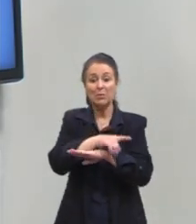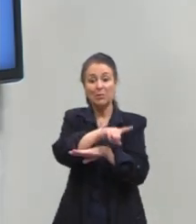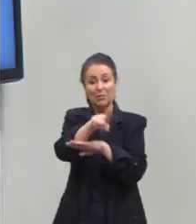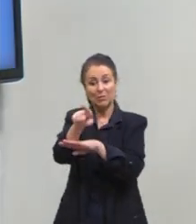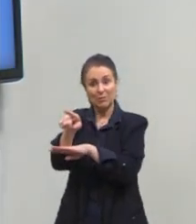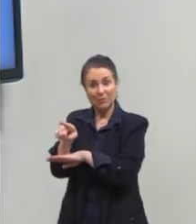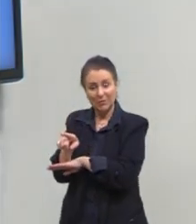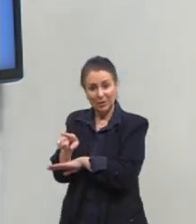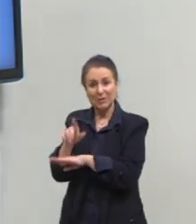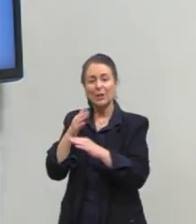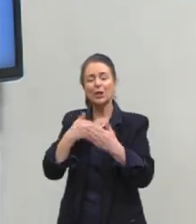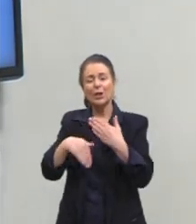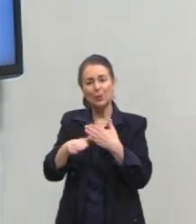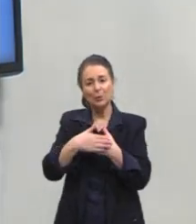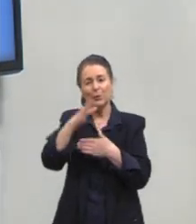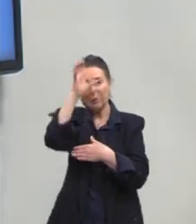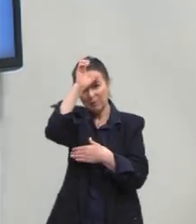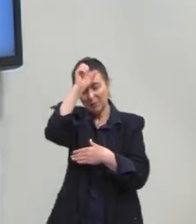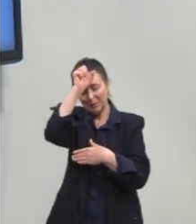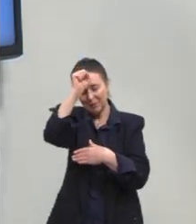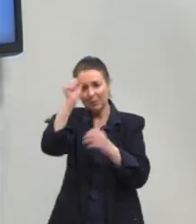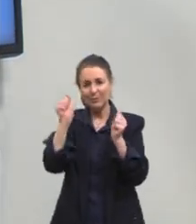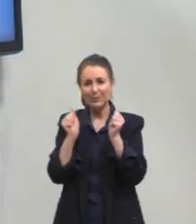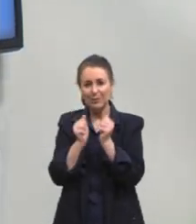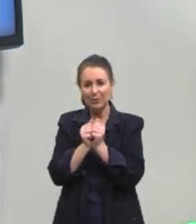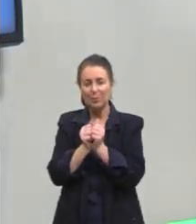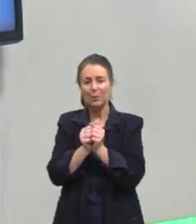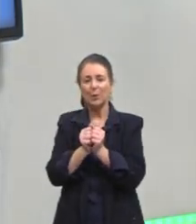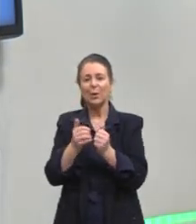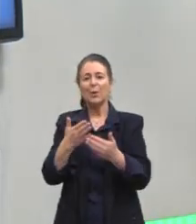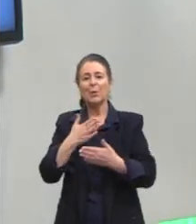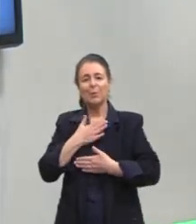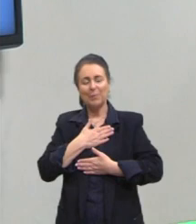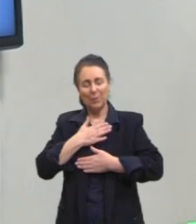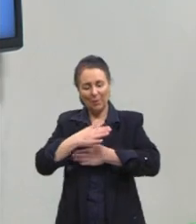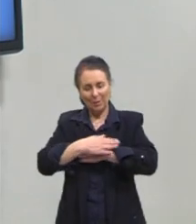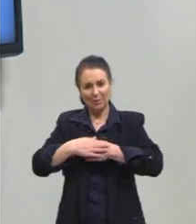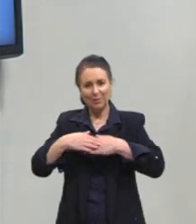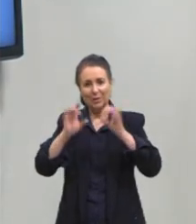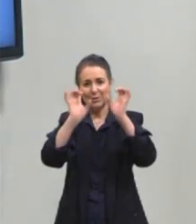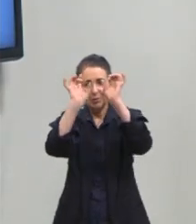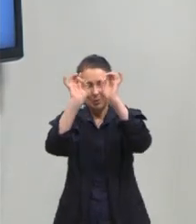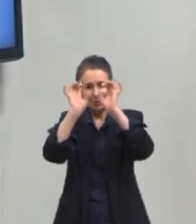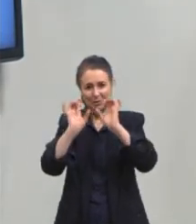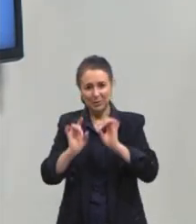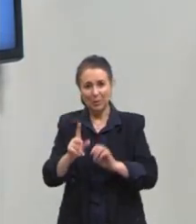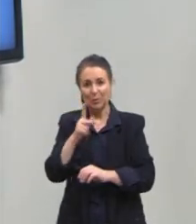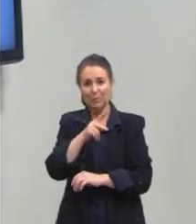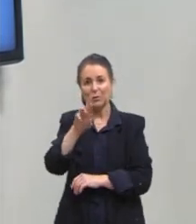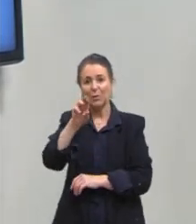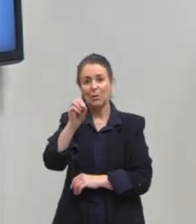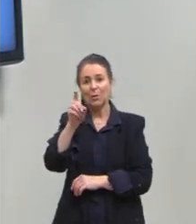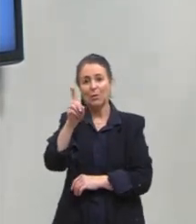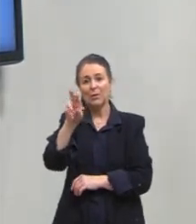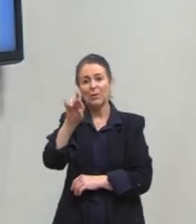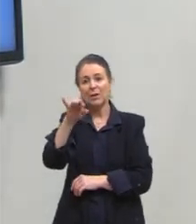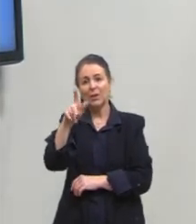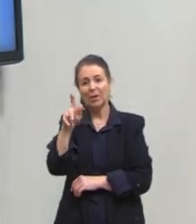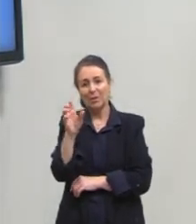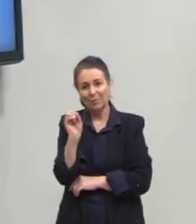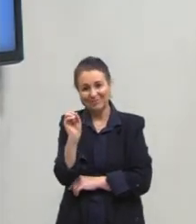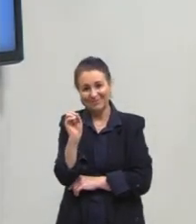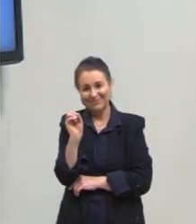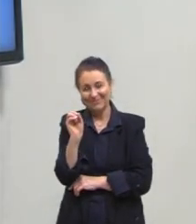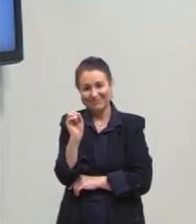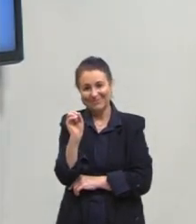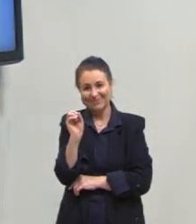vocês e tudo que a gente tem aprendido juntos, né? Todo o meu afeto e respeito, especial ao nosso professor Rodrigo, né? Que com certeza